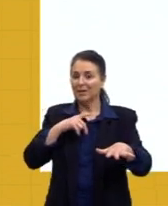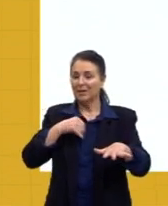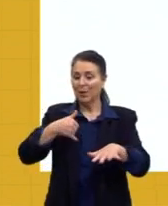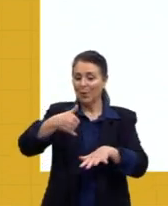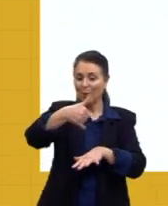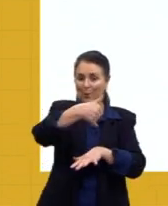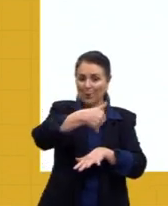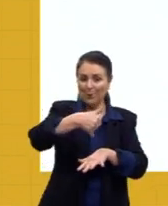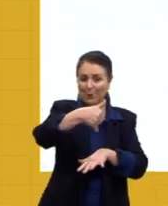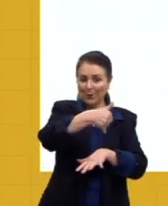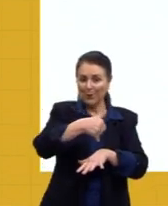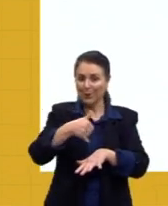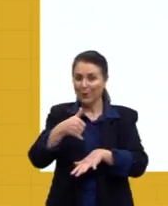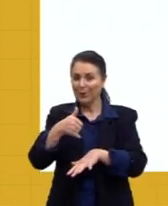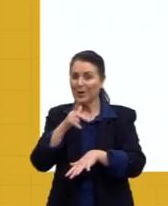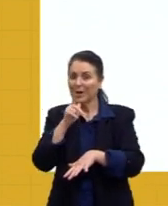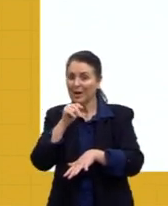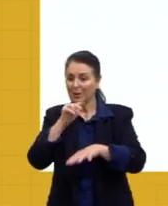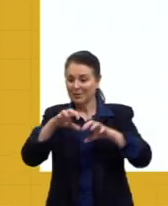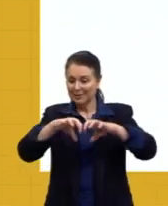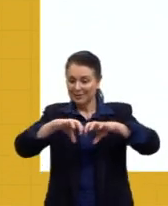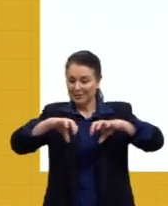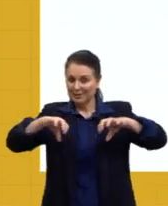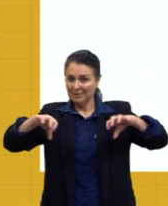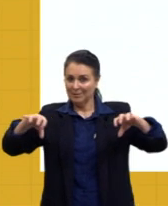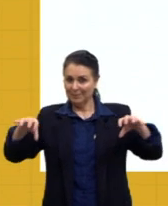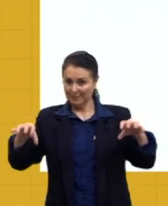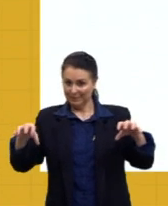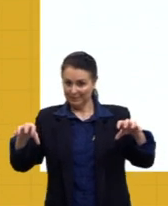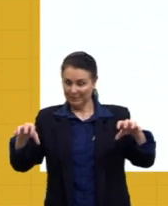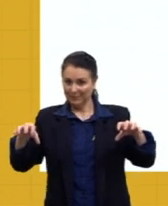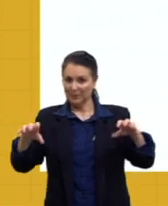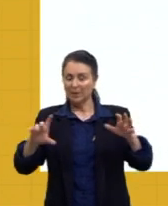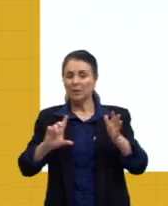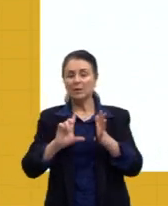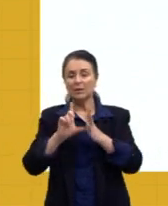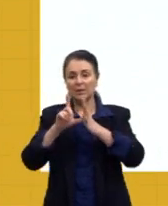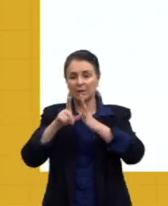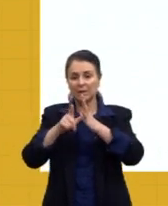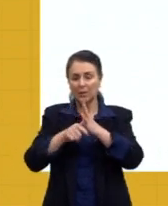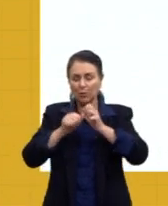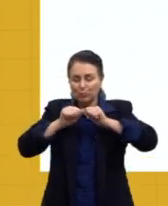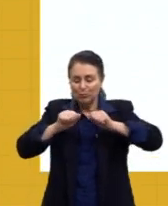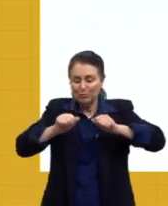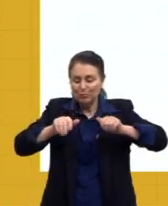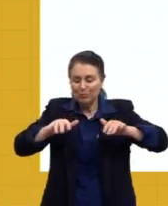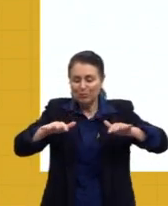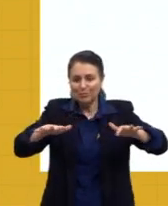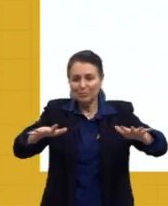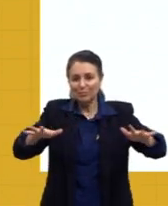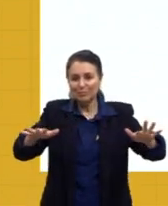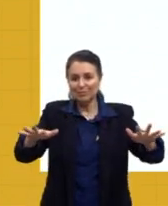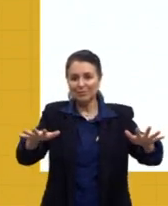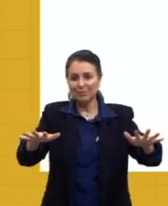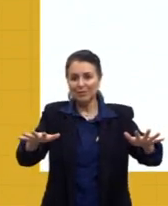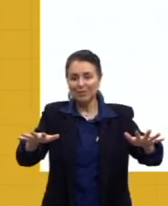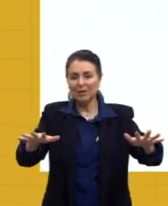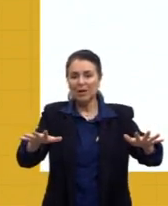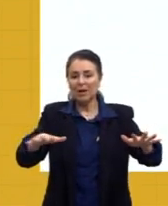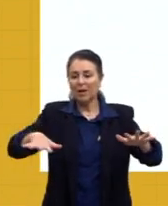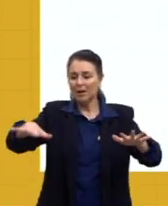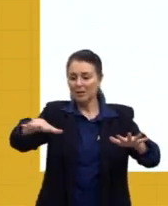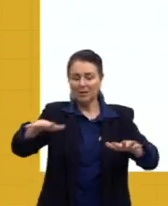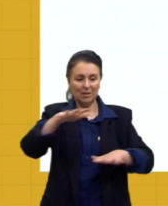né, eles vão se separar, vão se dispersar, vão se separar, e estabelecem, vão lá numa área